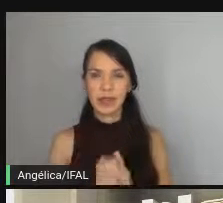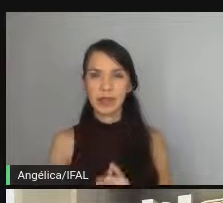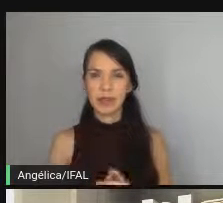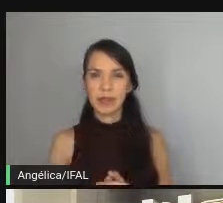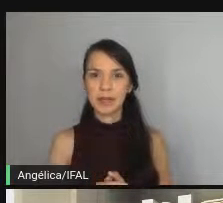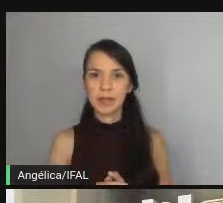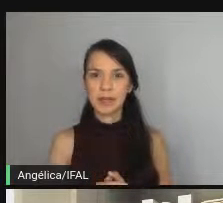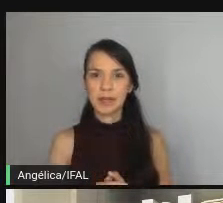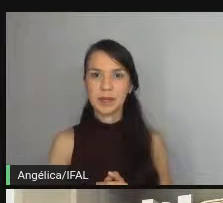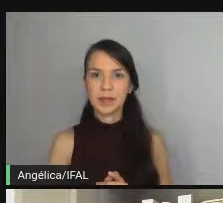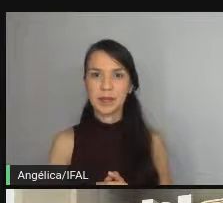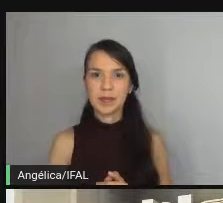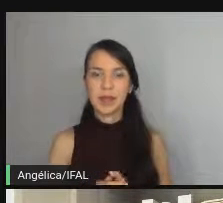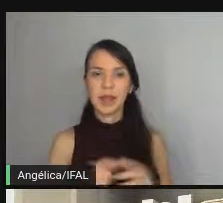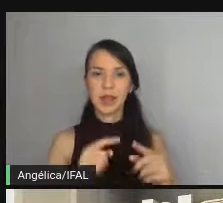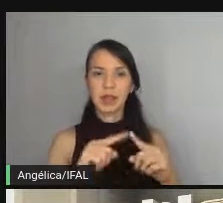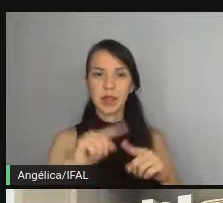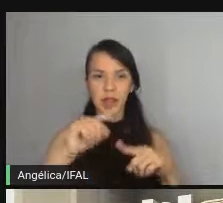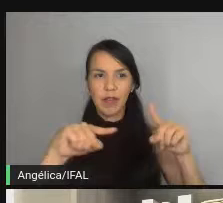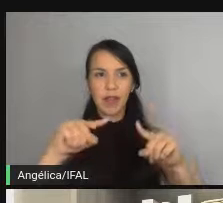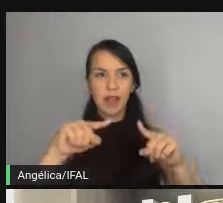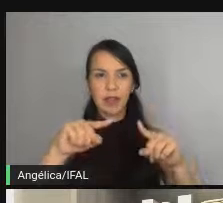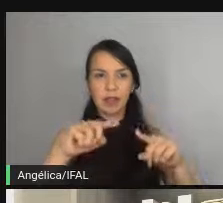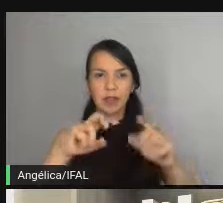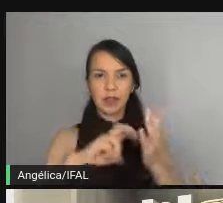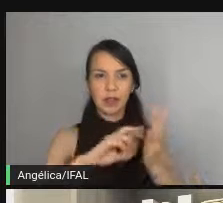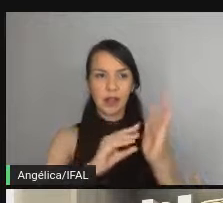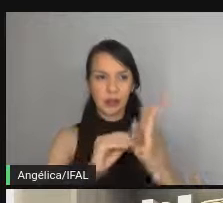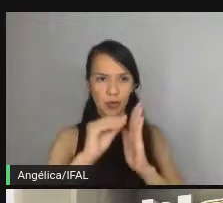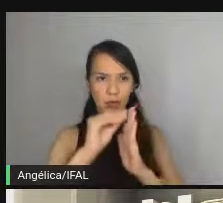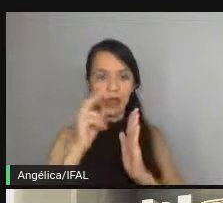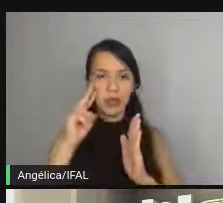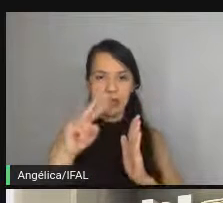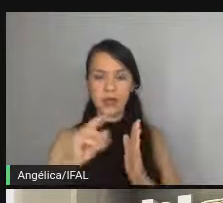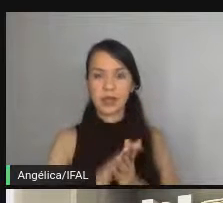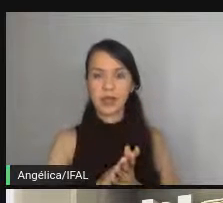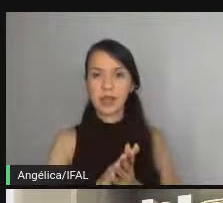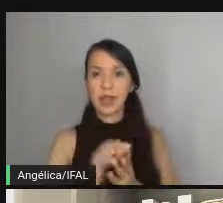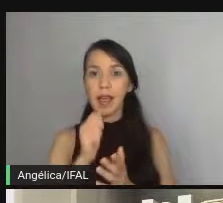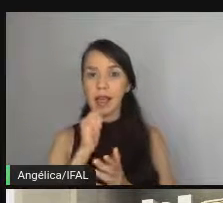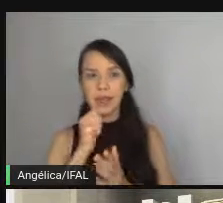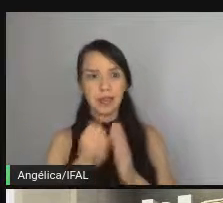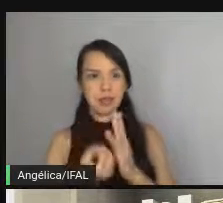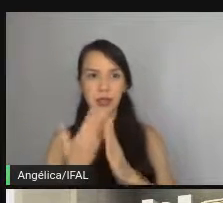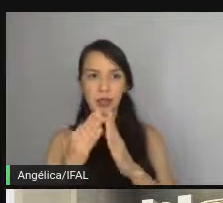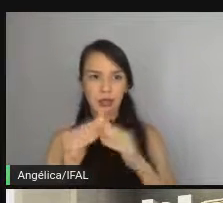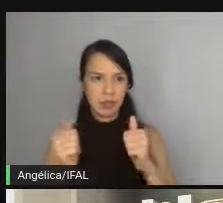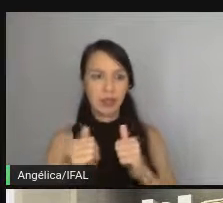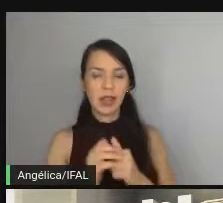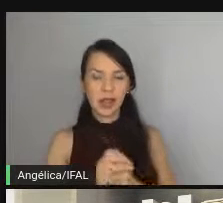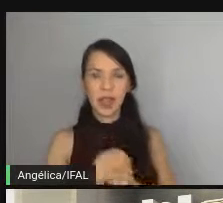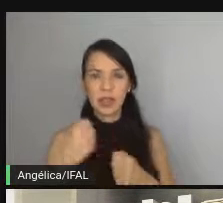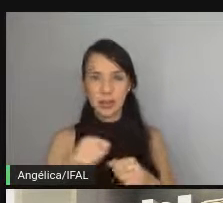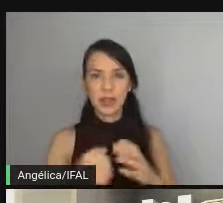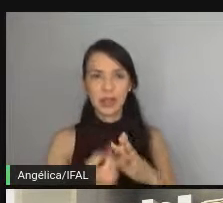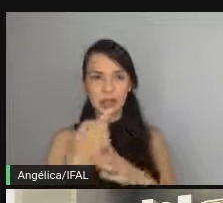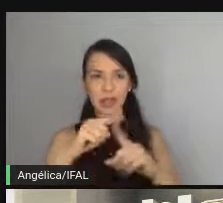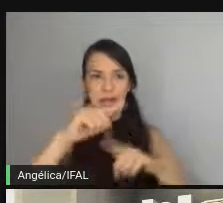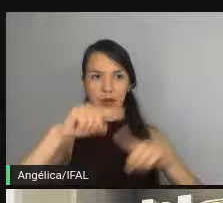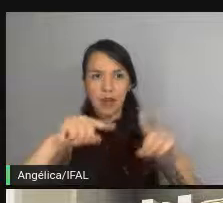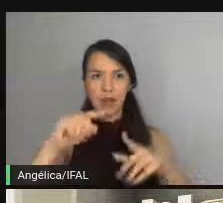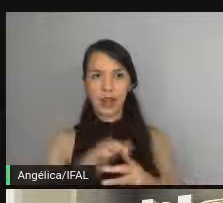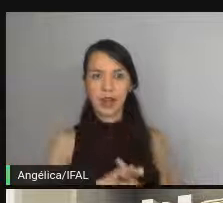deixa eu ver a variável rodar perfeito ficar quebrado porque a gente não tem uma requisição criada então a gente vai precisar criar uma variável